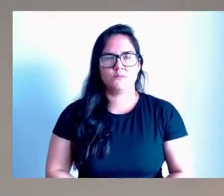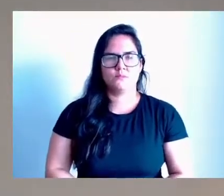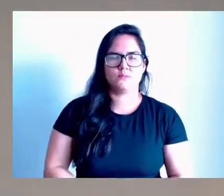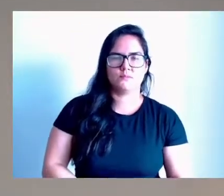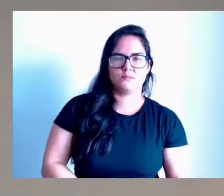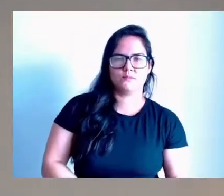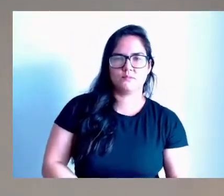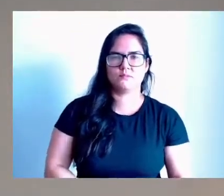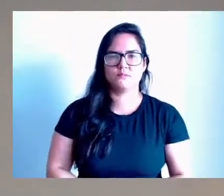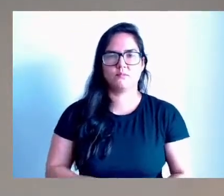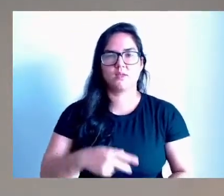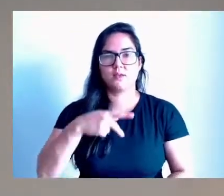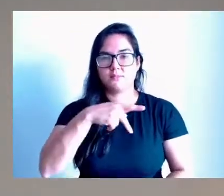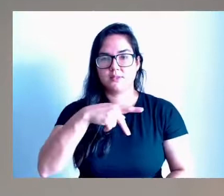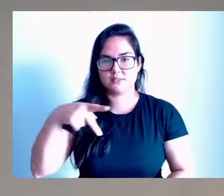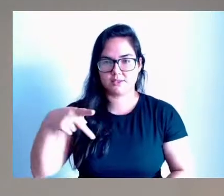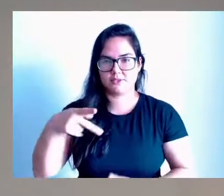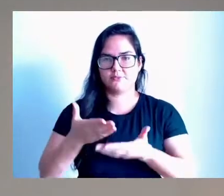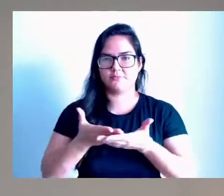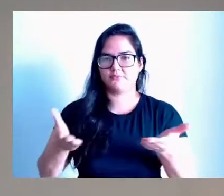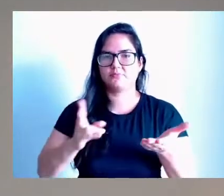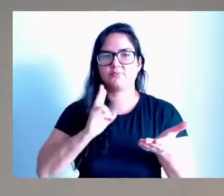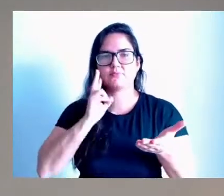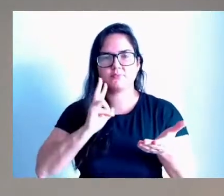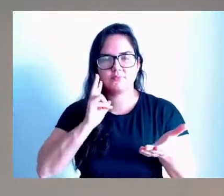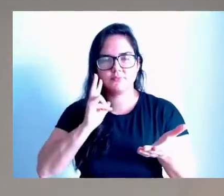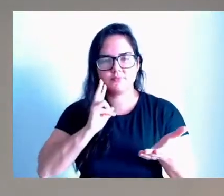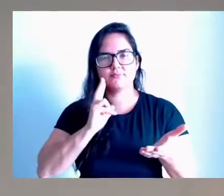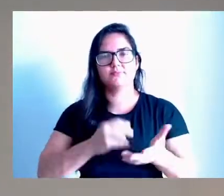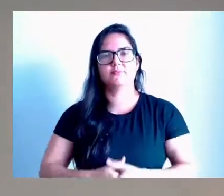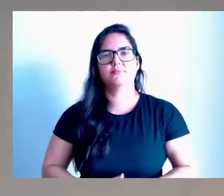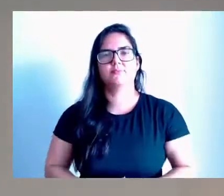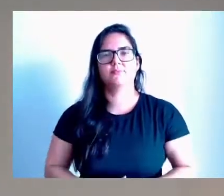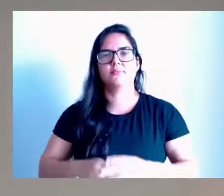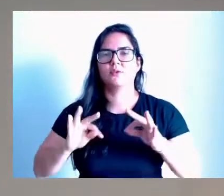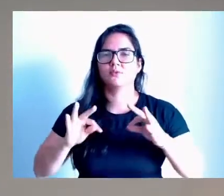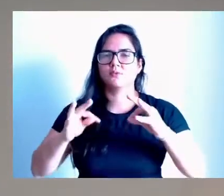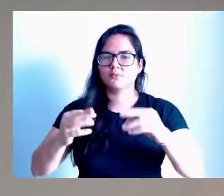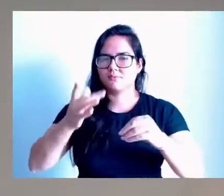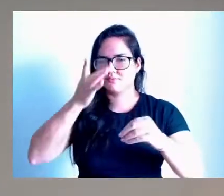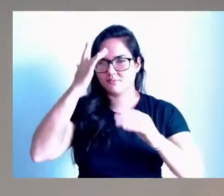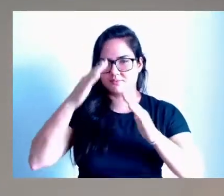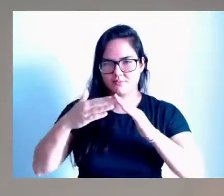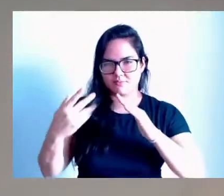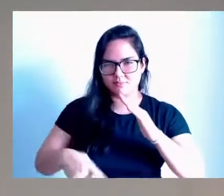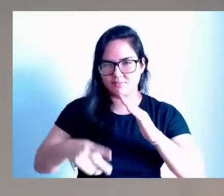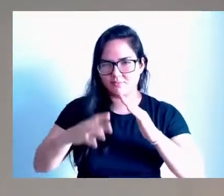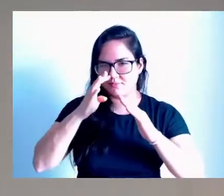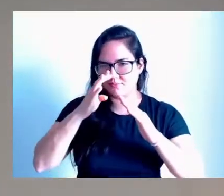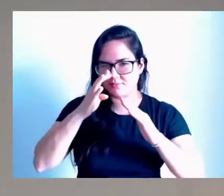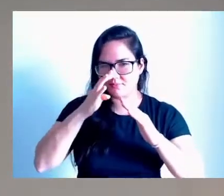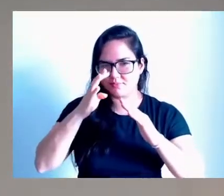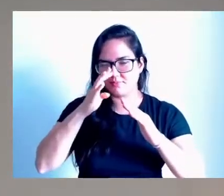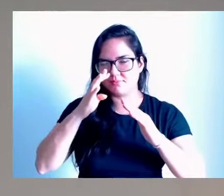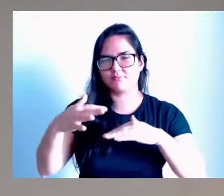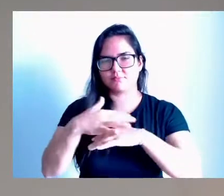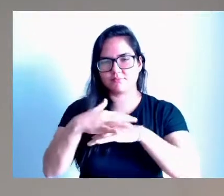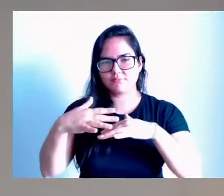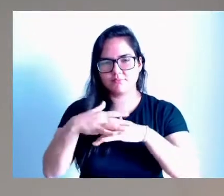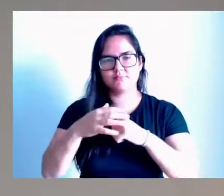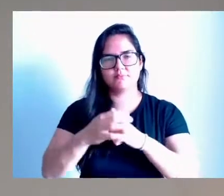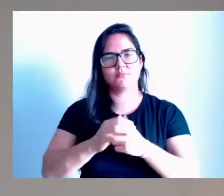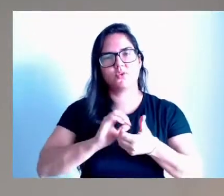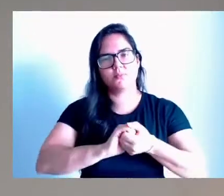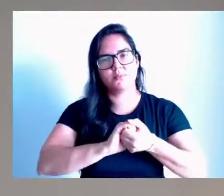Senhor presidente, senhores vereadores, senhora vereadora, a todos os munícipes que nos estão assistindo, a todos que estão aqui presentes, cumprimento o nosso doutor João,